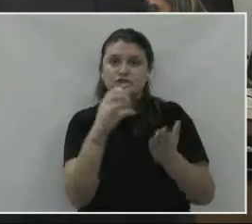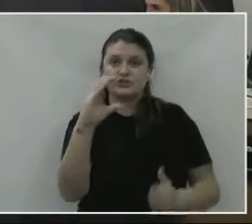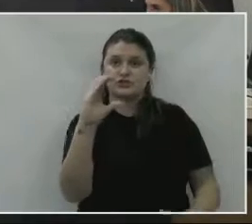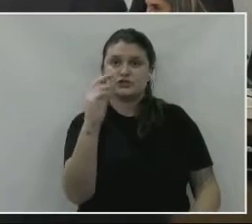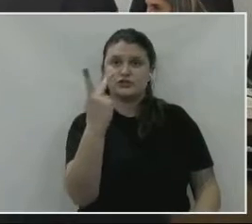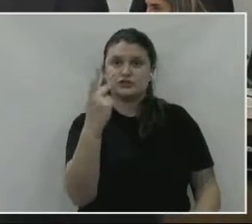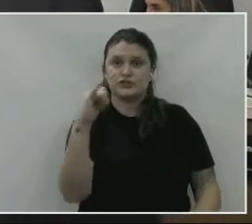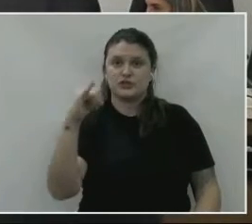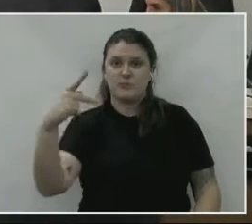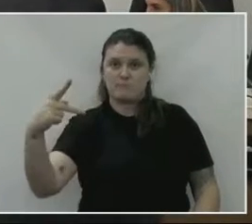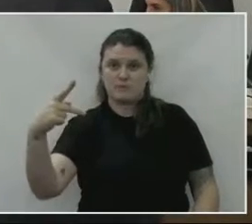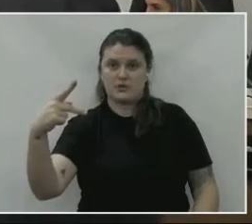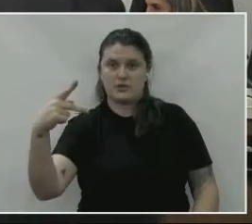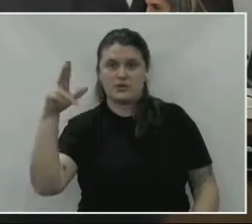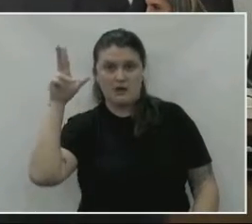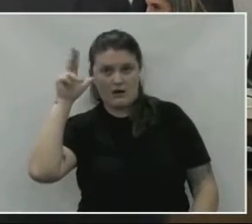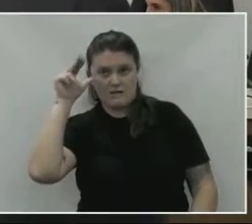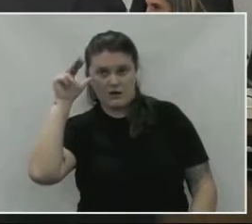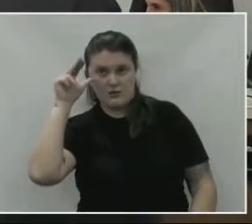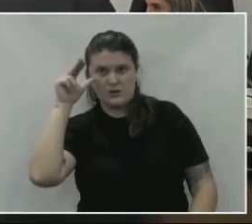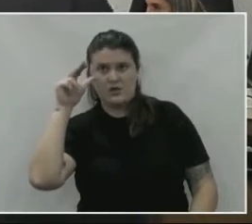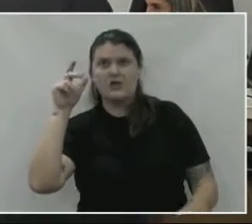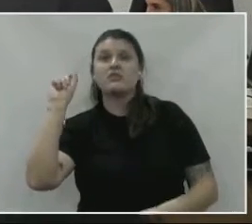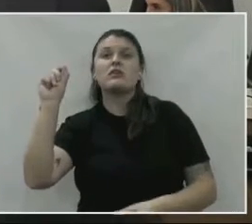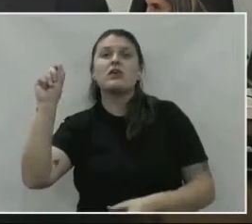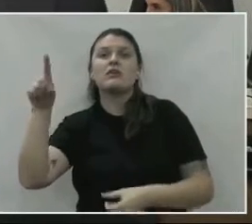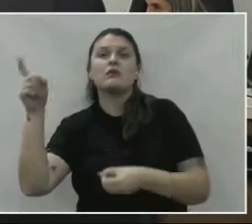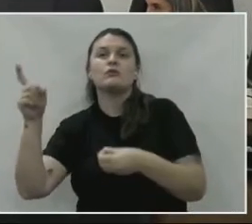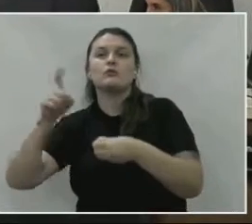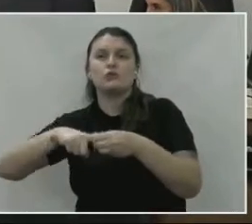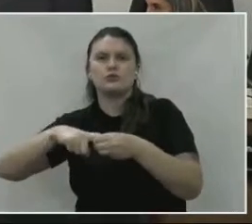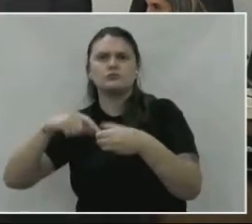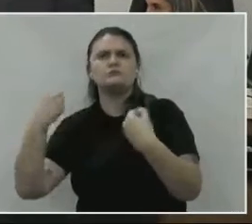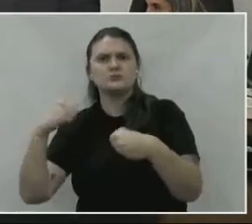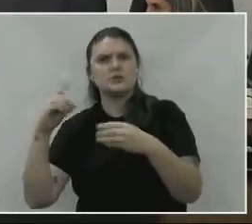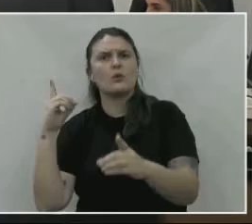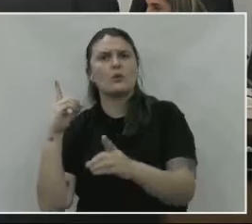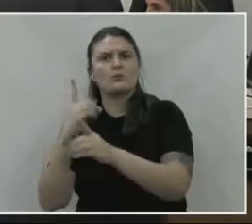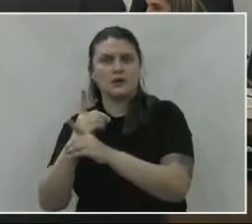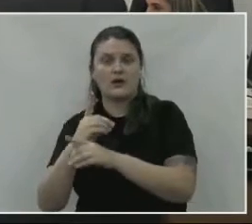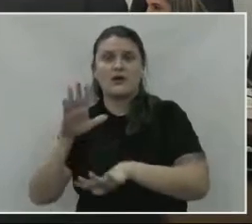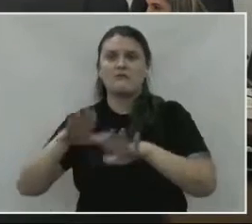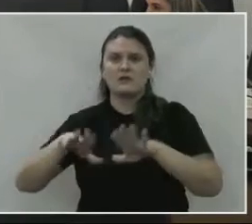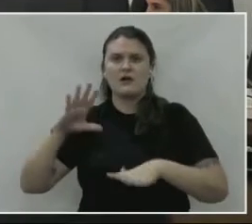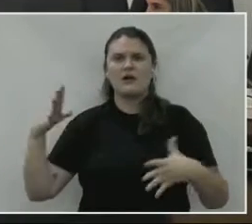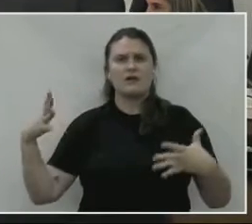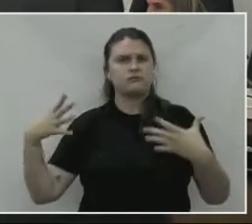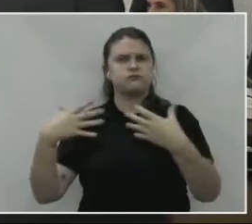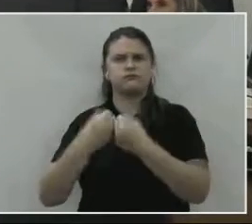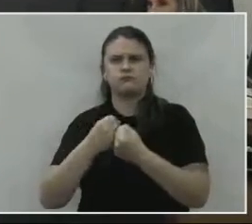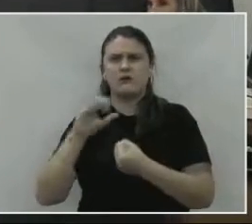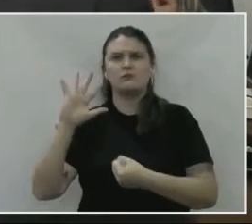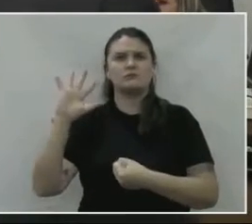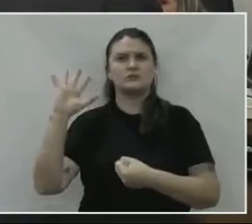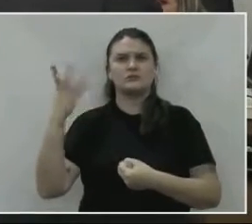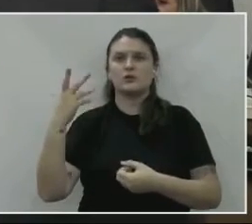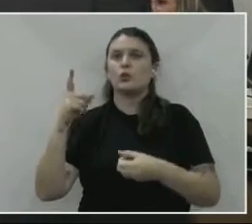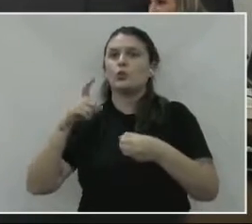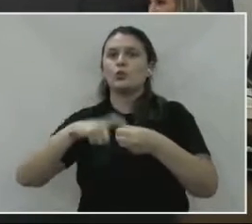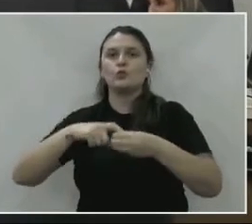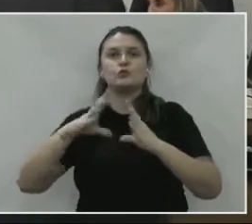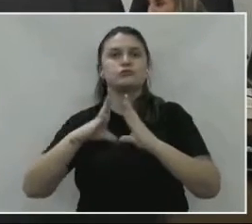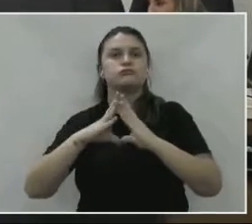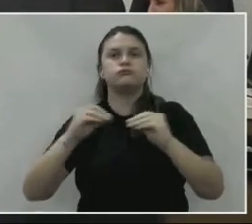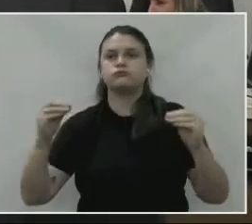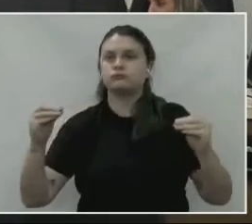animais, né, para que os donos possam ser localizados, né. Porque sempre que acontece alguma ocorrência, o dono